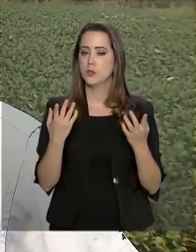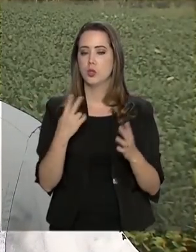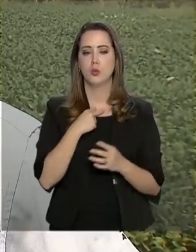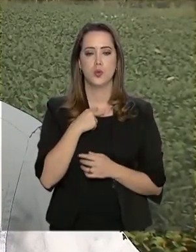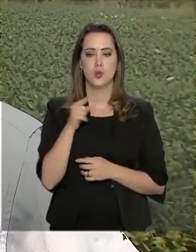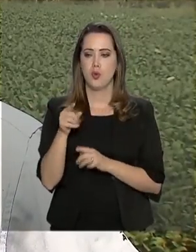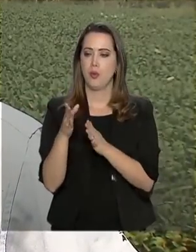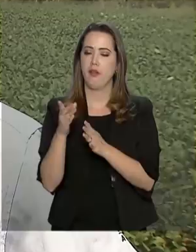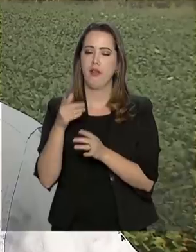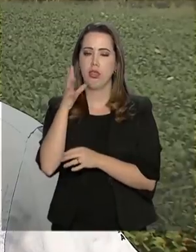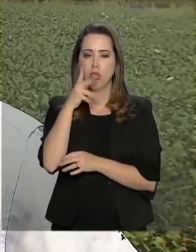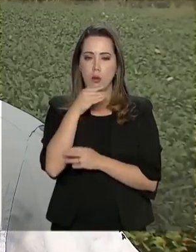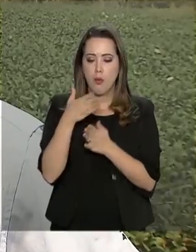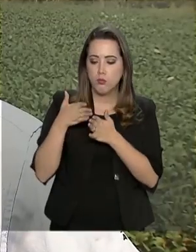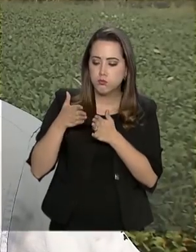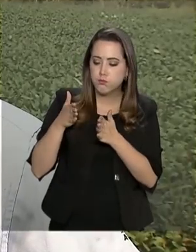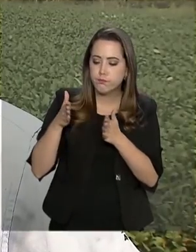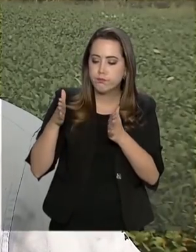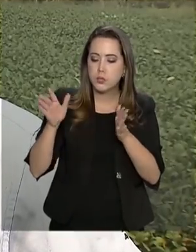ciclo maior, o milho também.